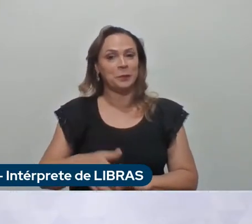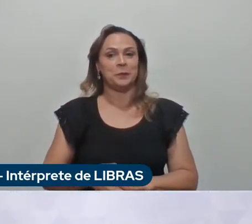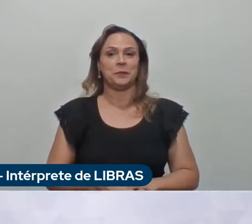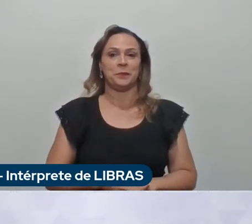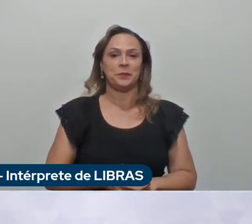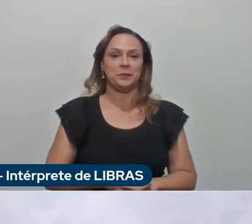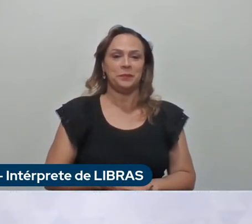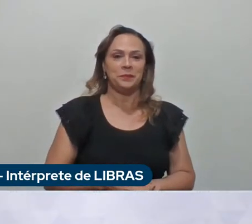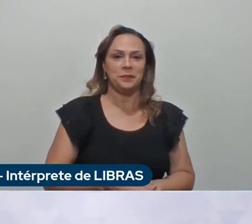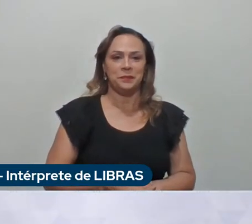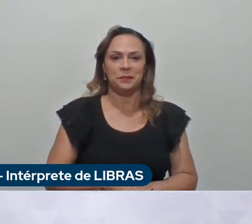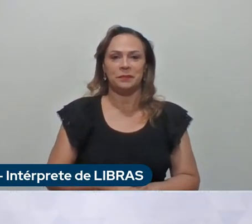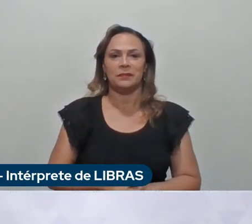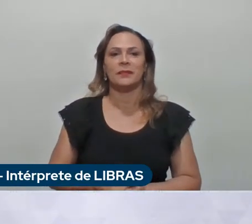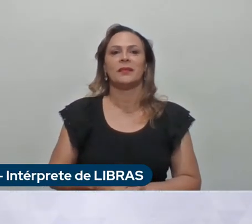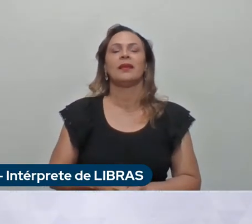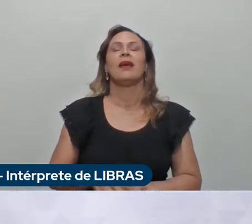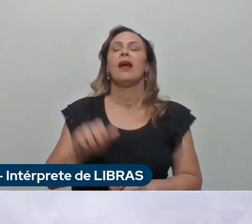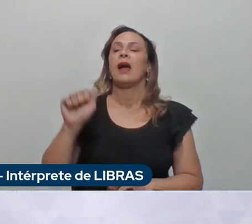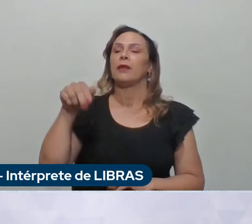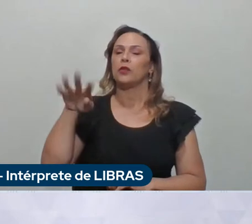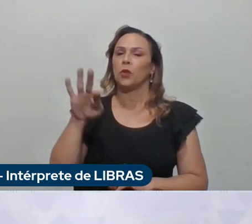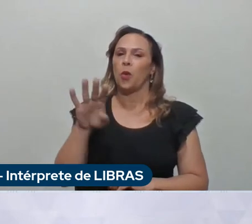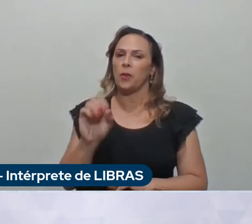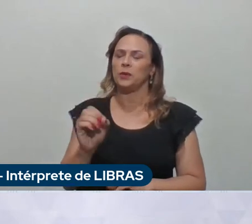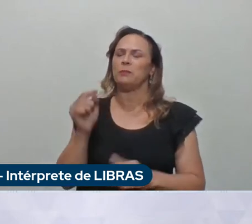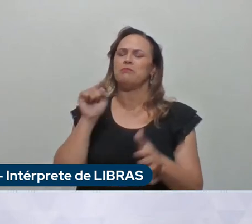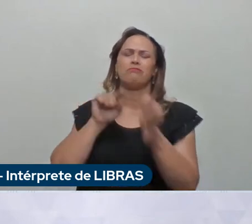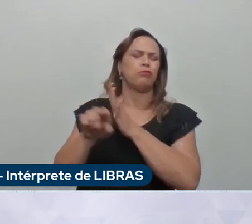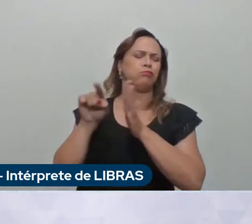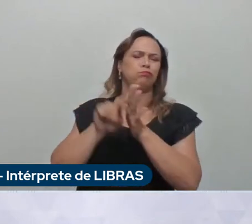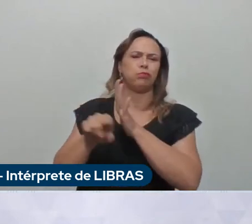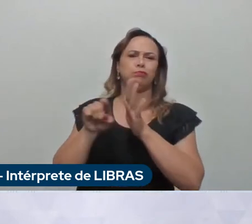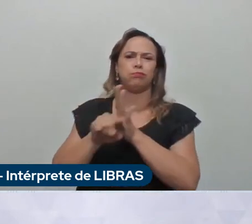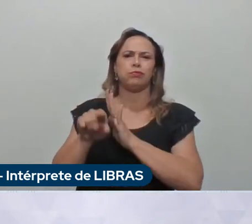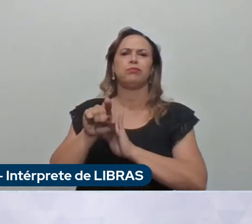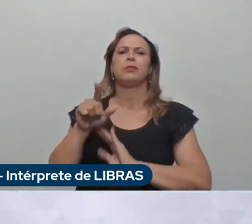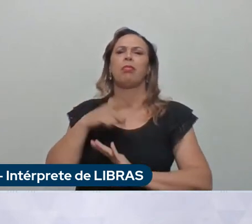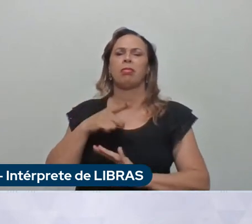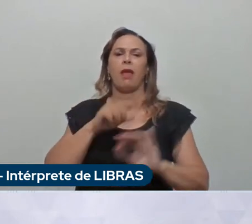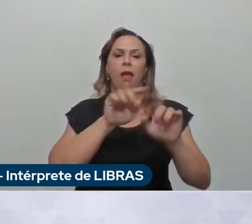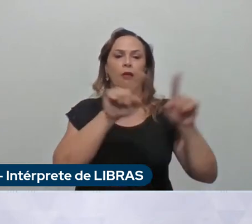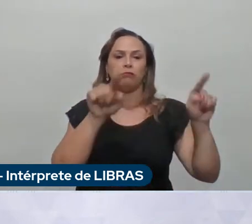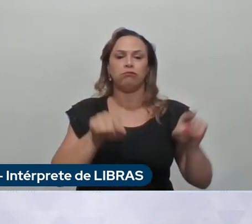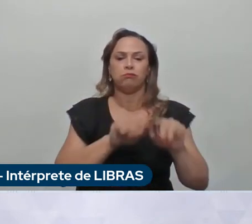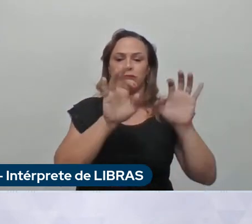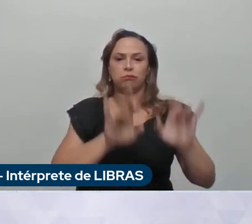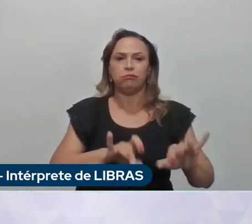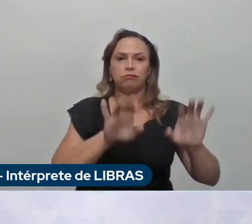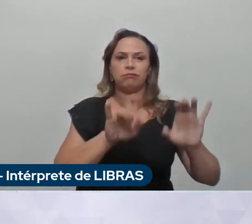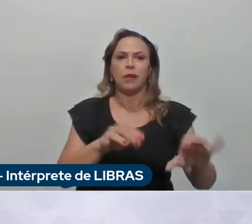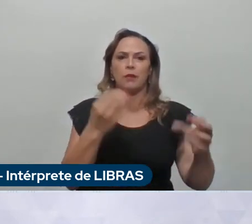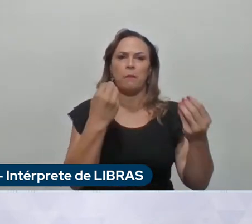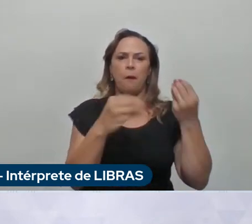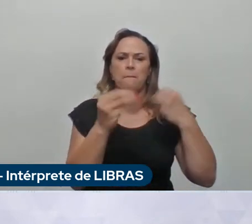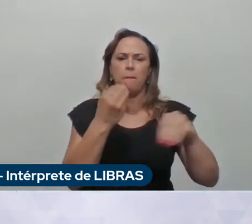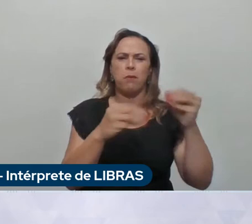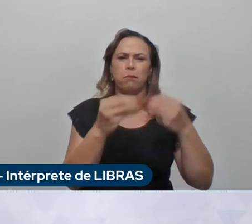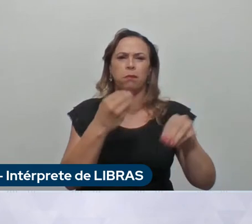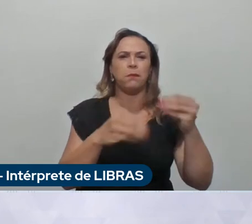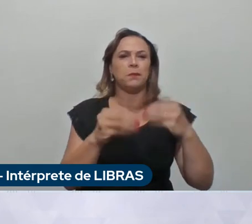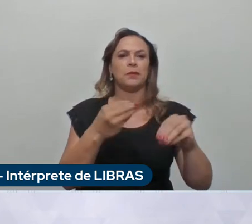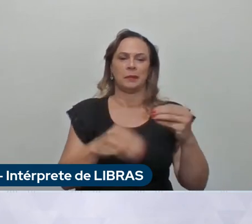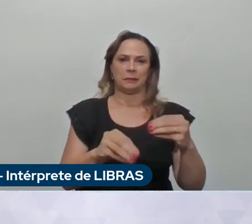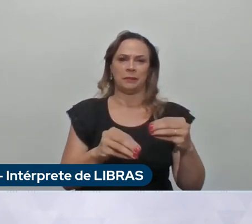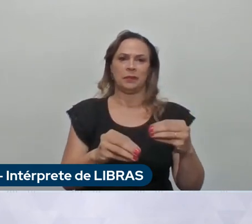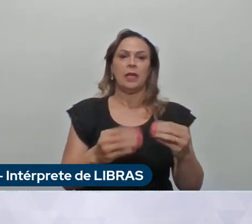Antônio temos muitas perguntas aqui pelo chat e eu gostaria de começar com um assunto